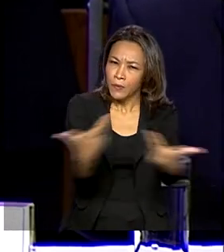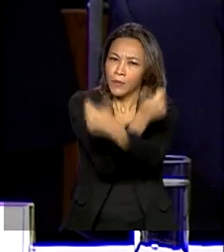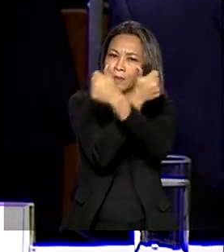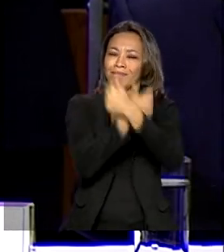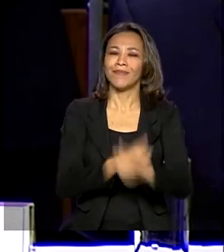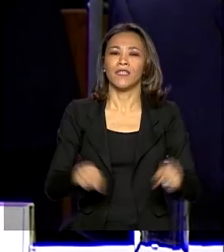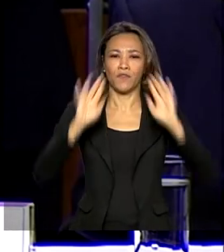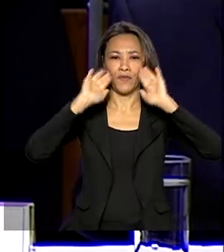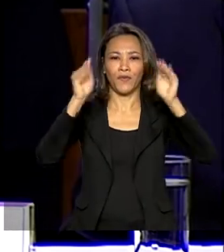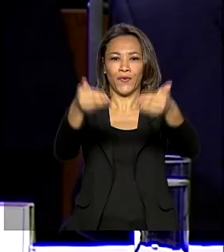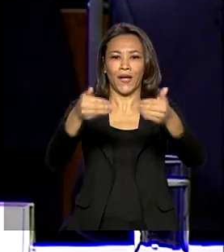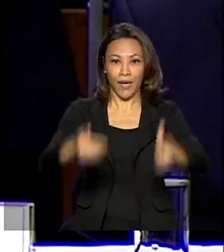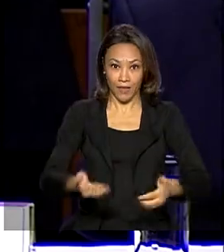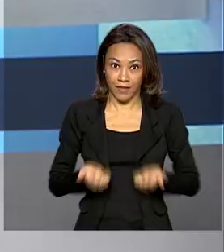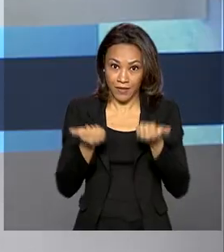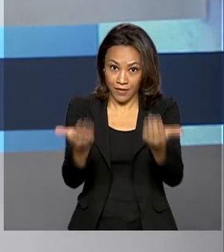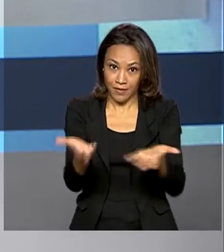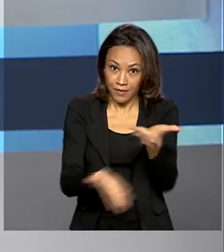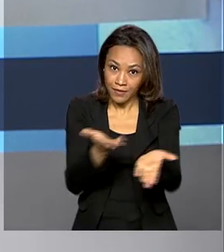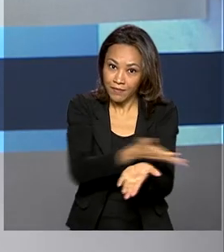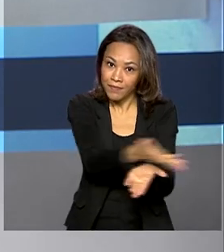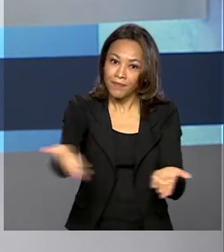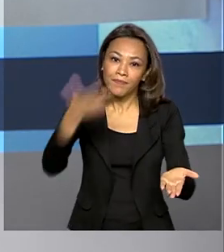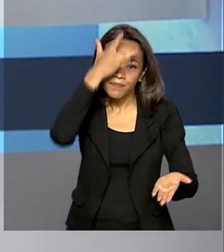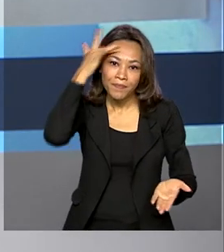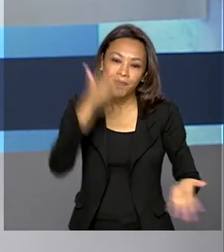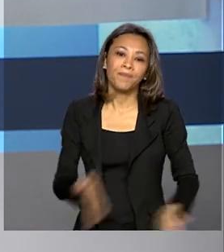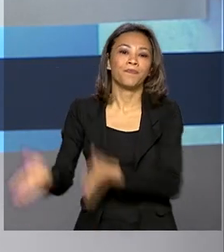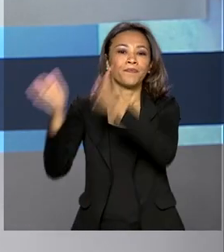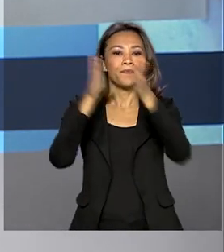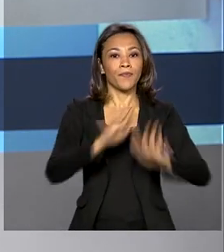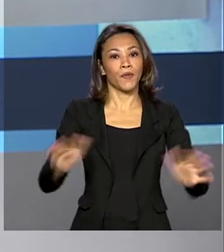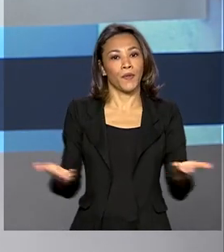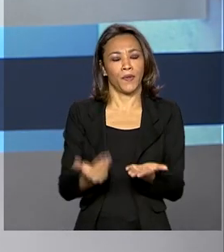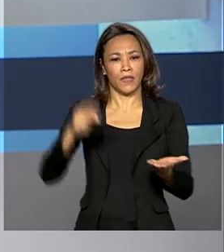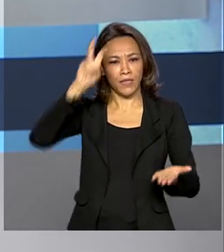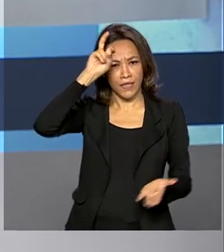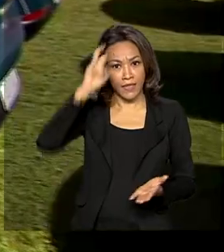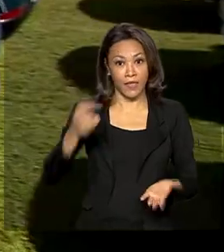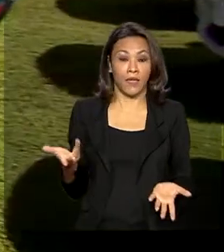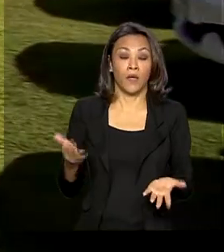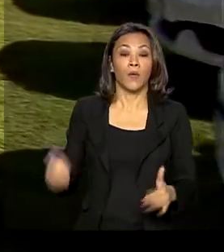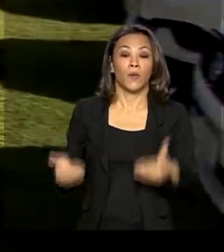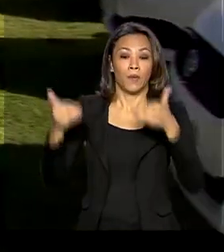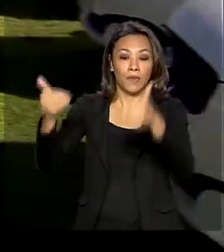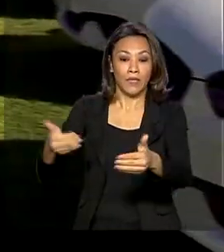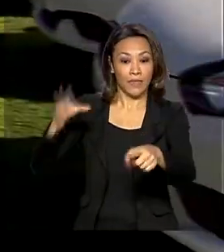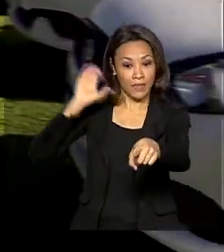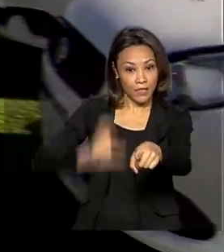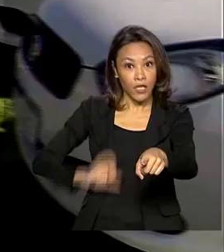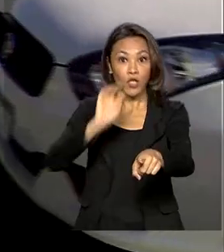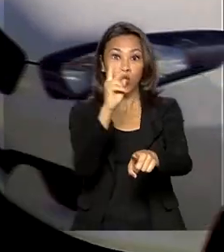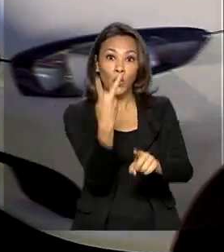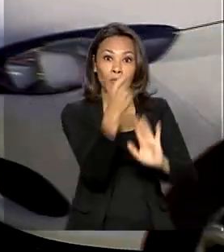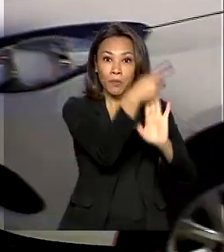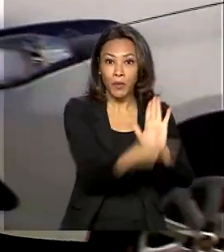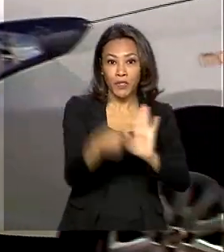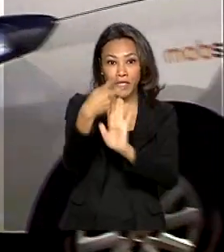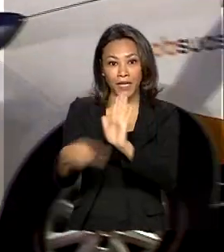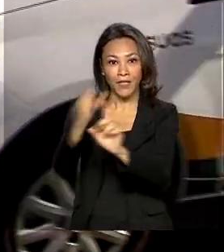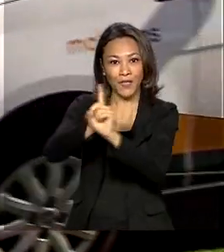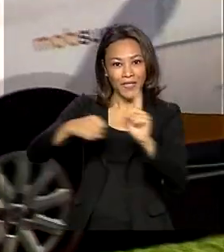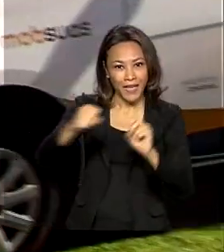e focado em servir ao cidadão. E nesta quinta-feira, o Ministério da Cidadania inaugura dois projetos sociais no